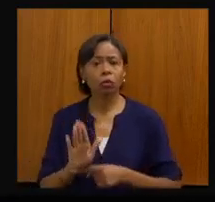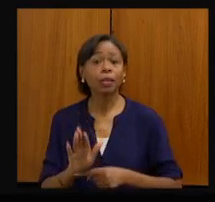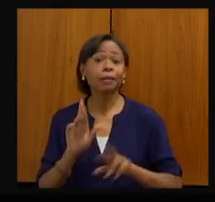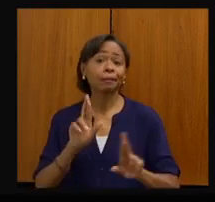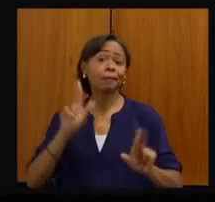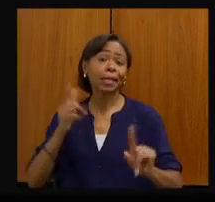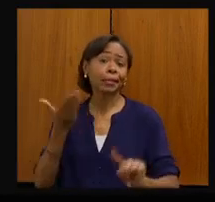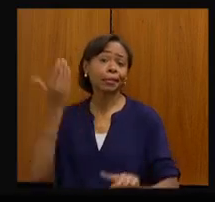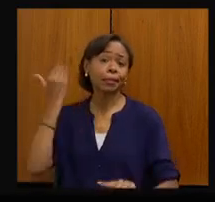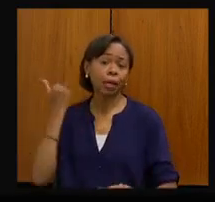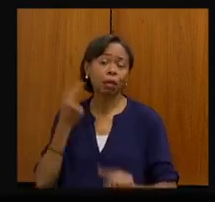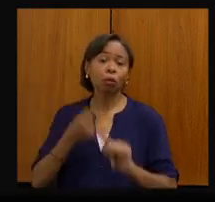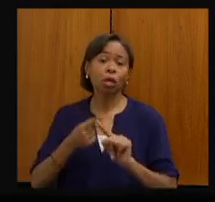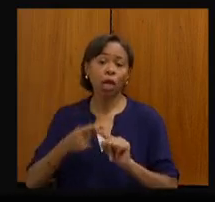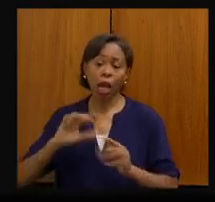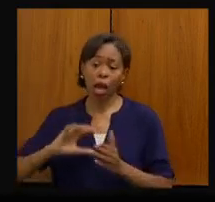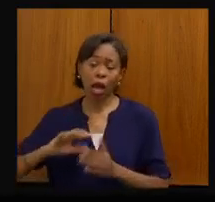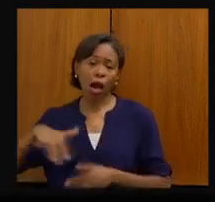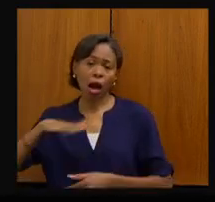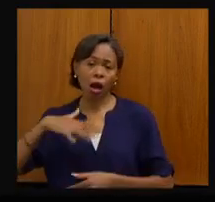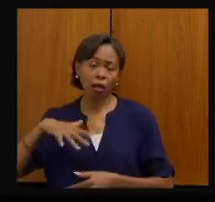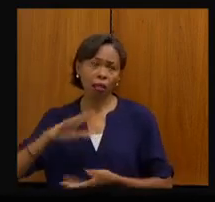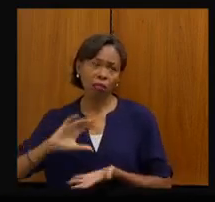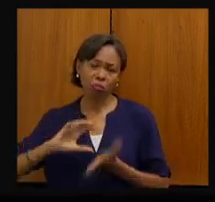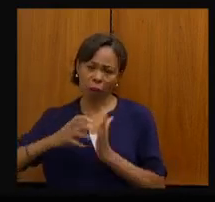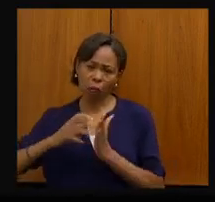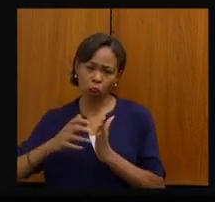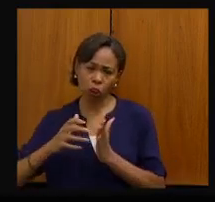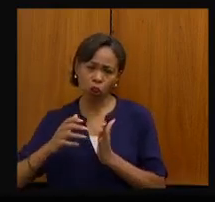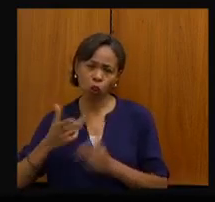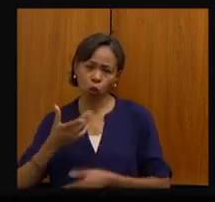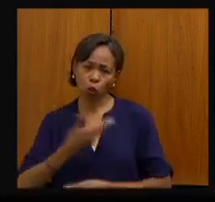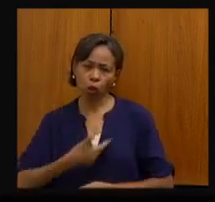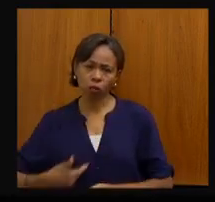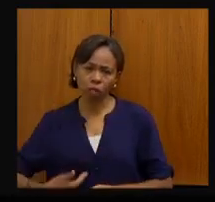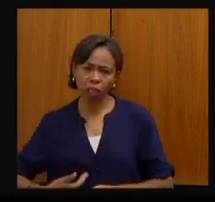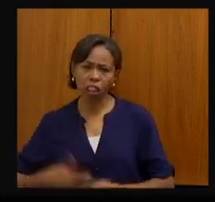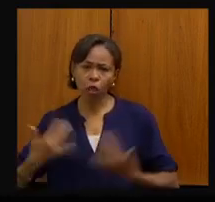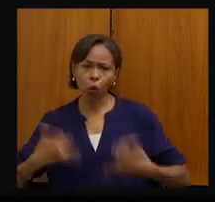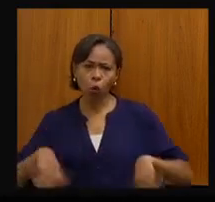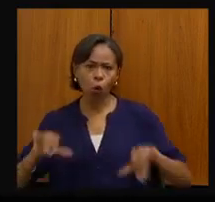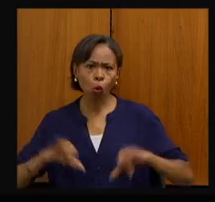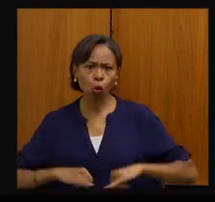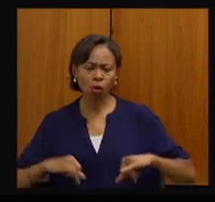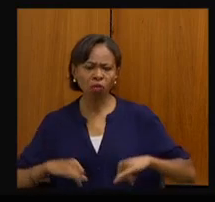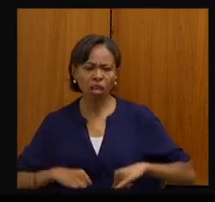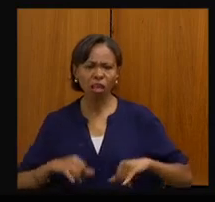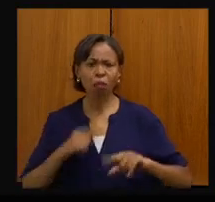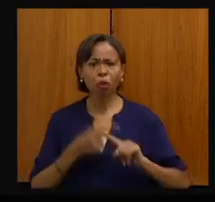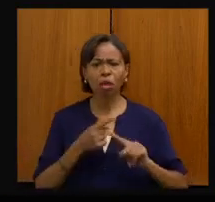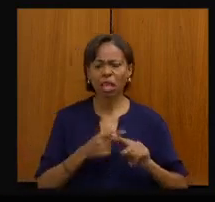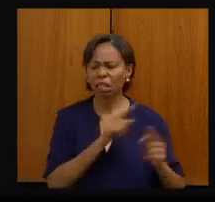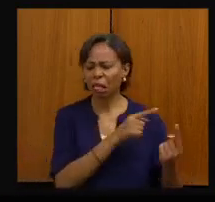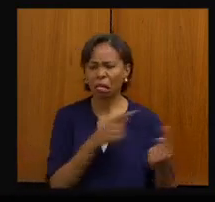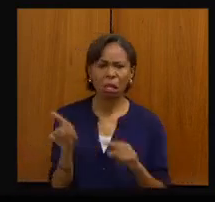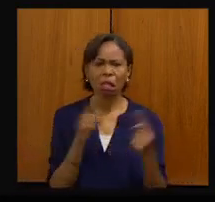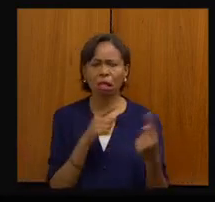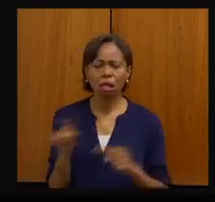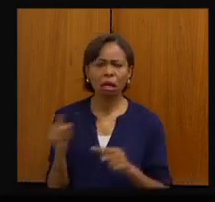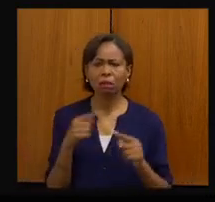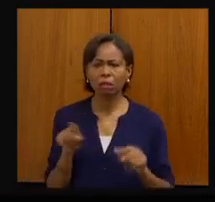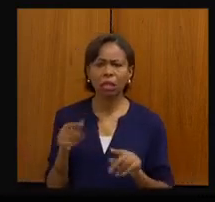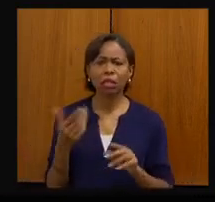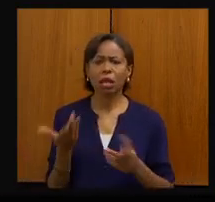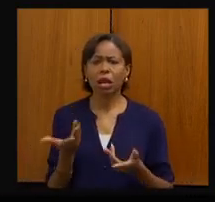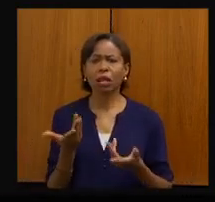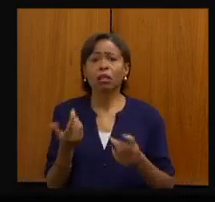o governador falou assim, a oposição tem que passar pão e água. e nós passamos a pão e água esfolados vivos porque a gente